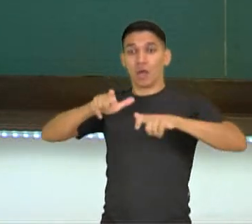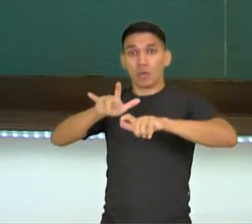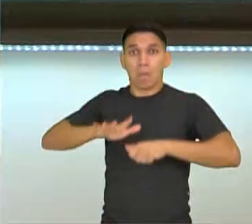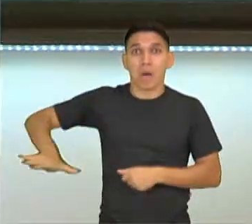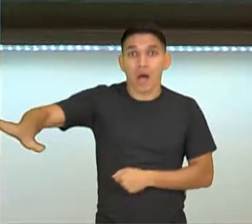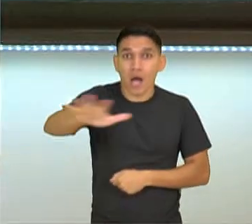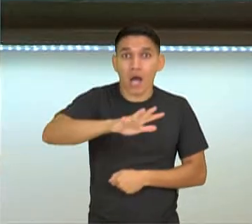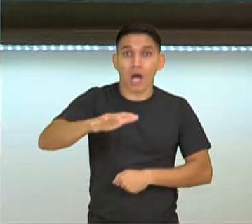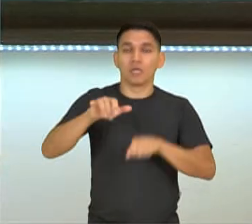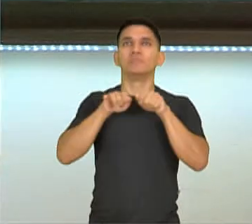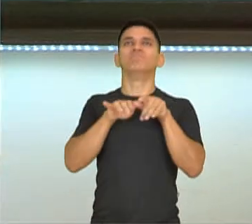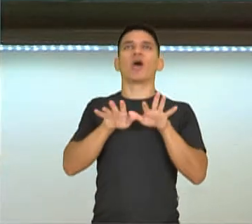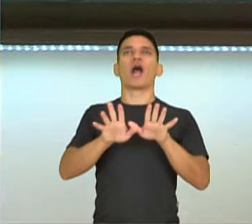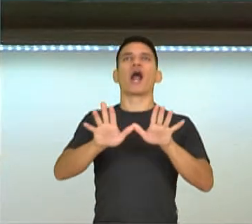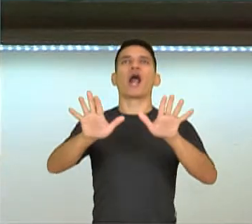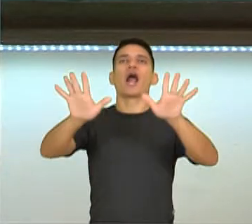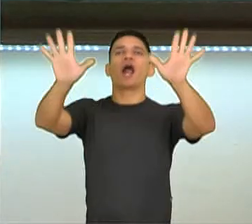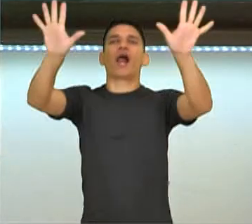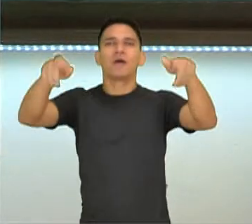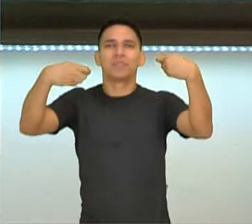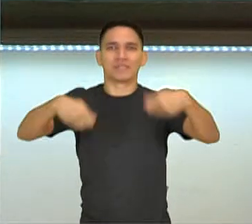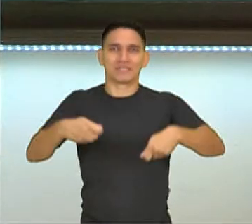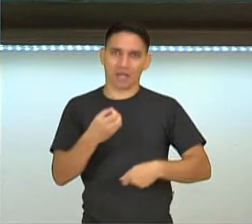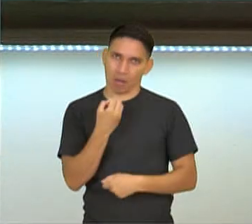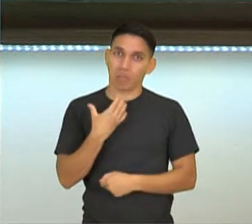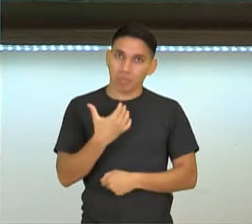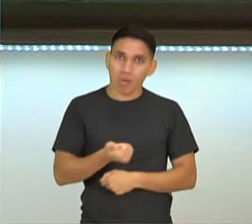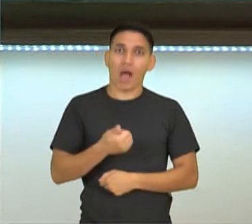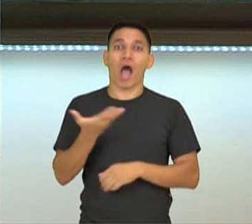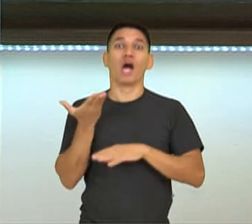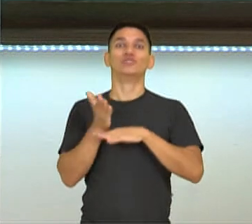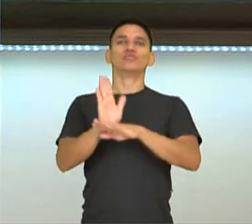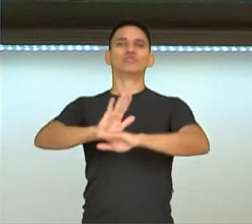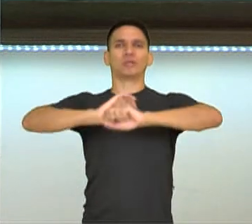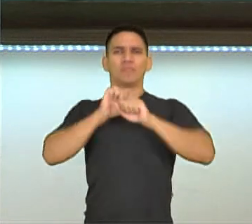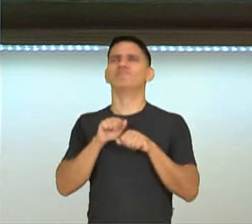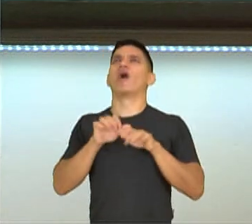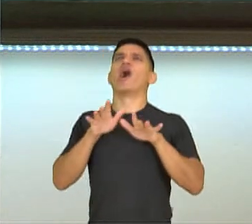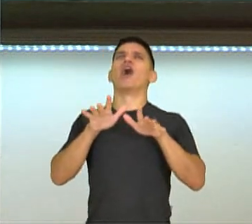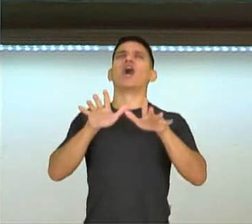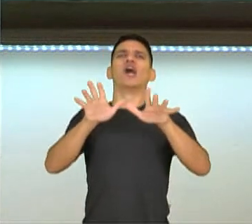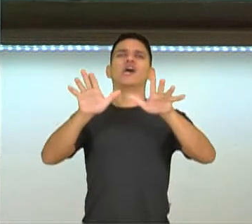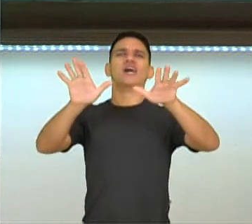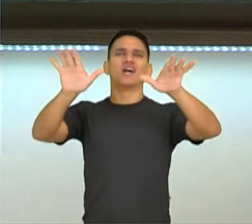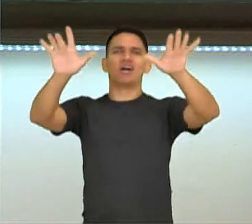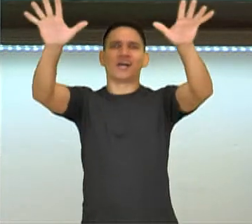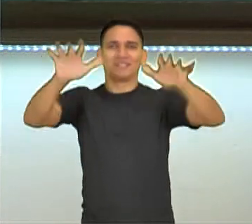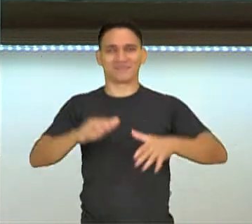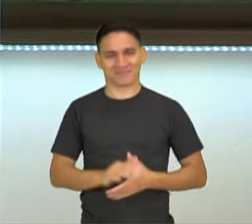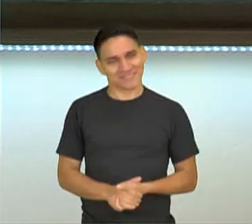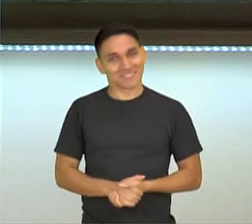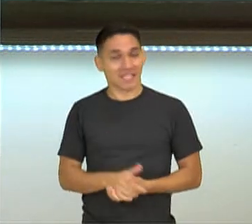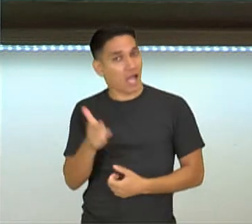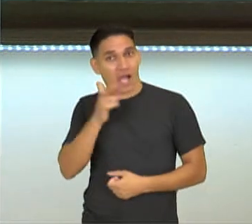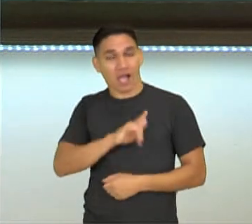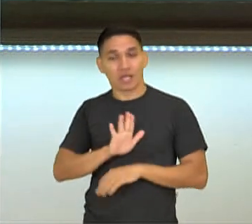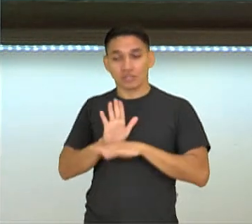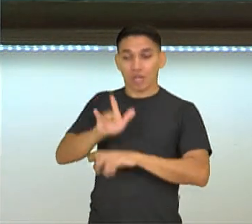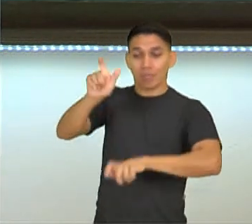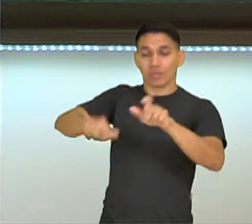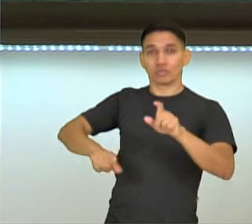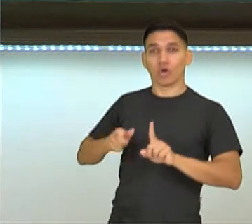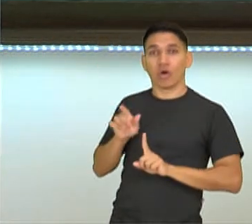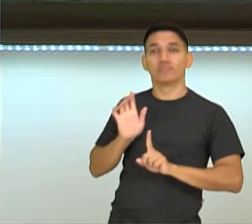ser muito bom para o som propagar. Ajudava a projeção vocal. Ou seja, fazia a voz do